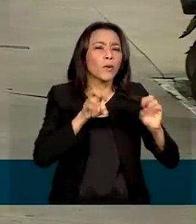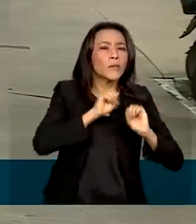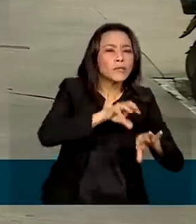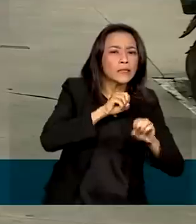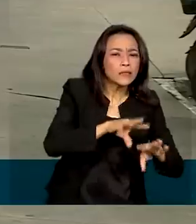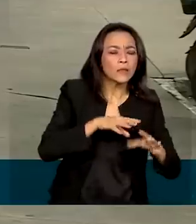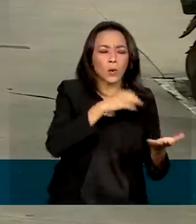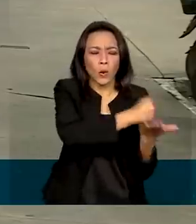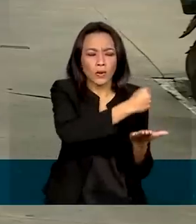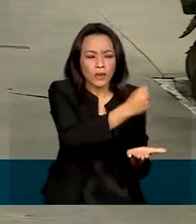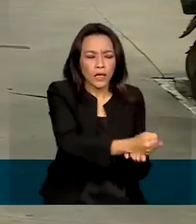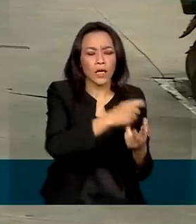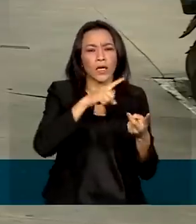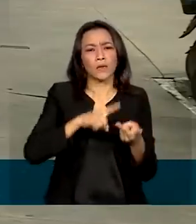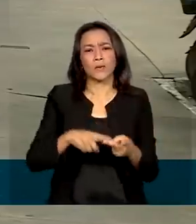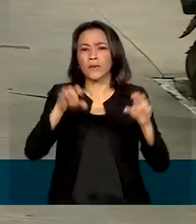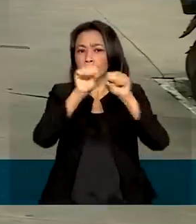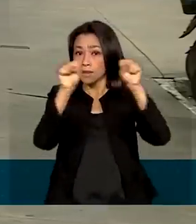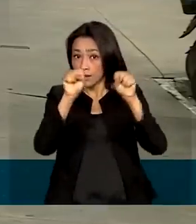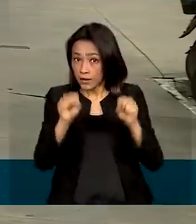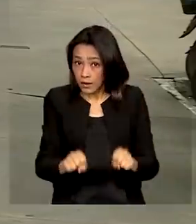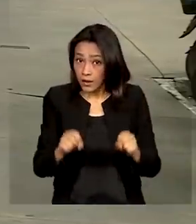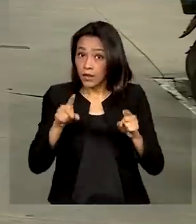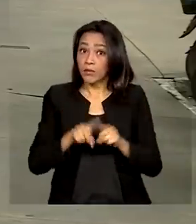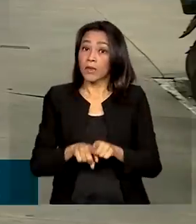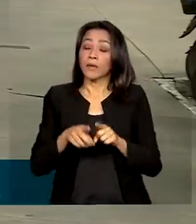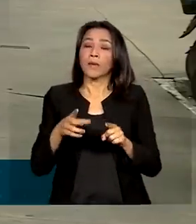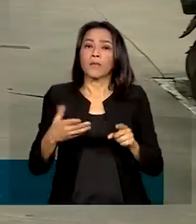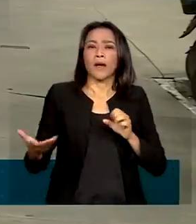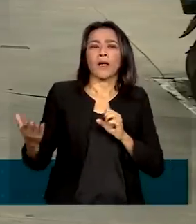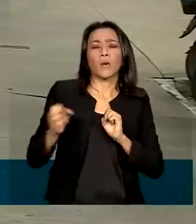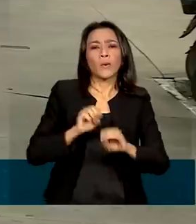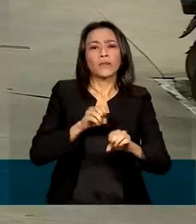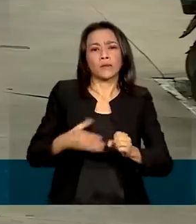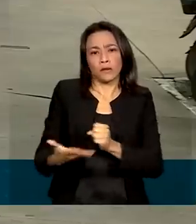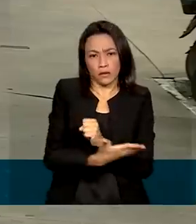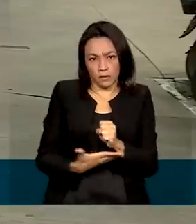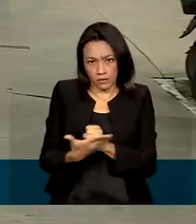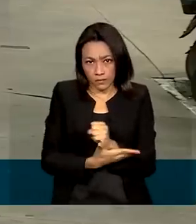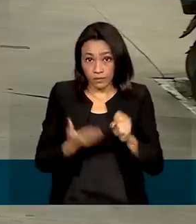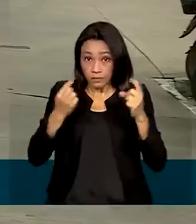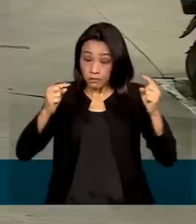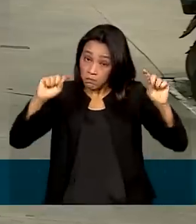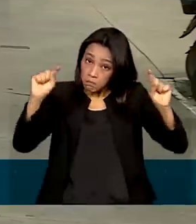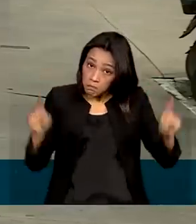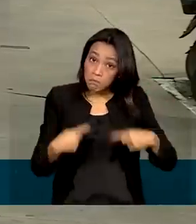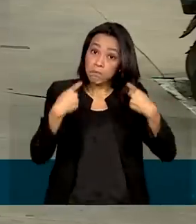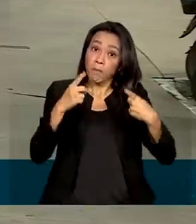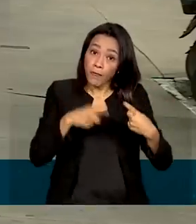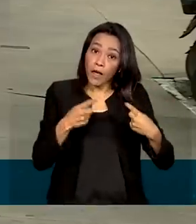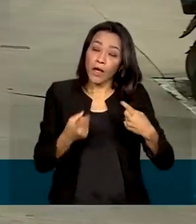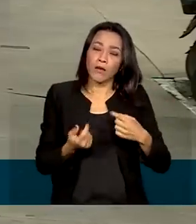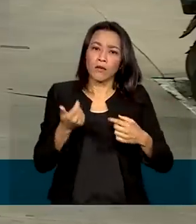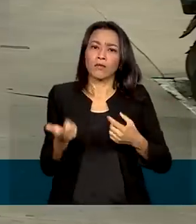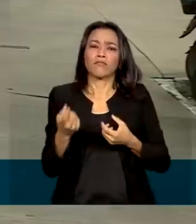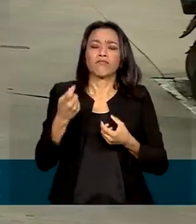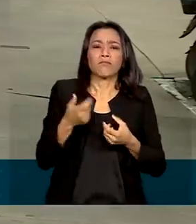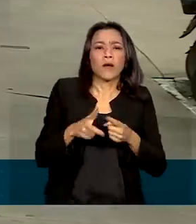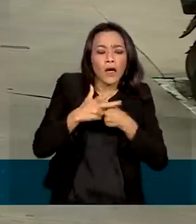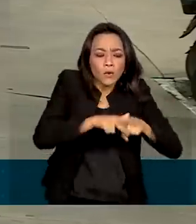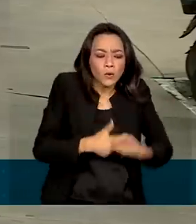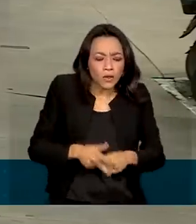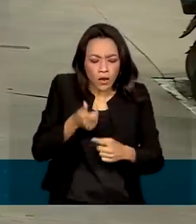contratos, sistemas e a questão financeira. Para a educação básica, um dos desafios é recompor o orçamento para